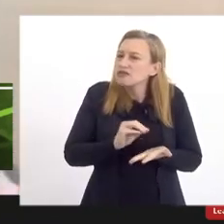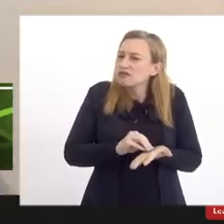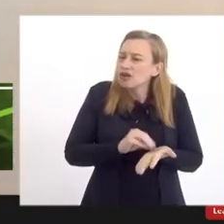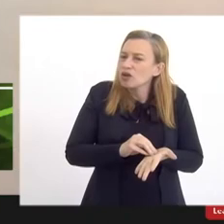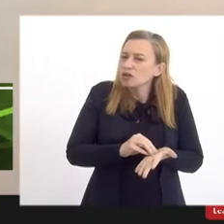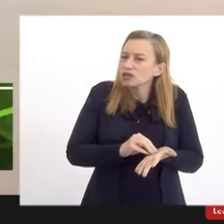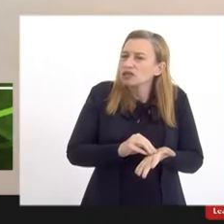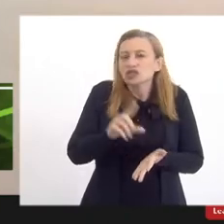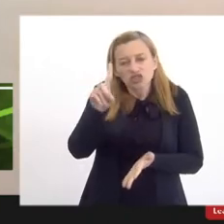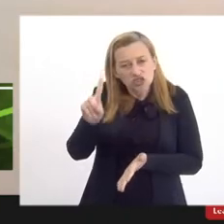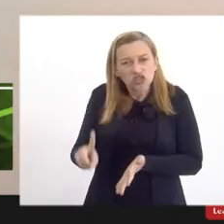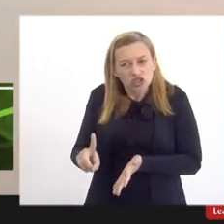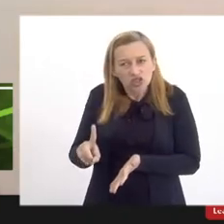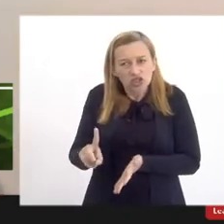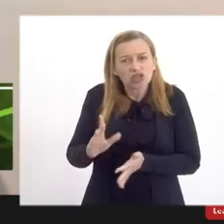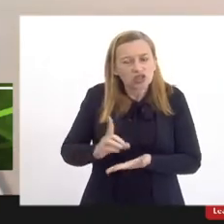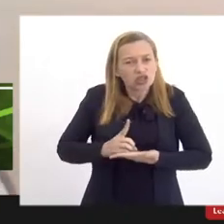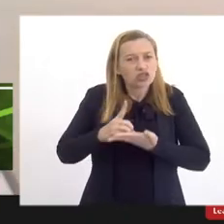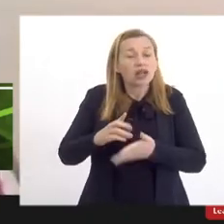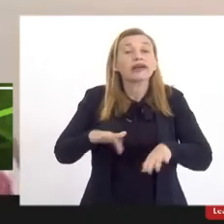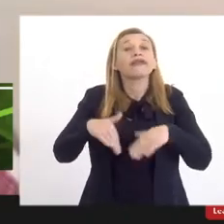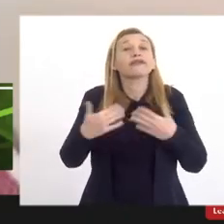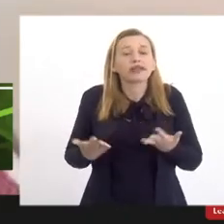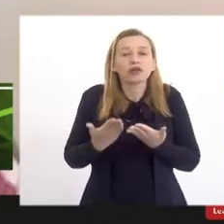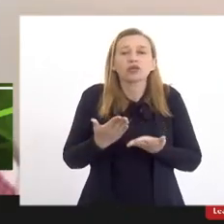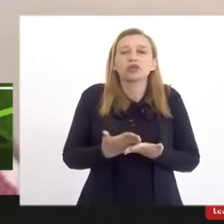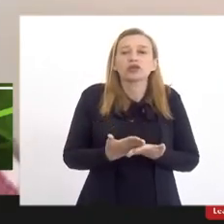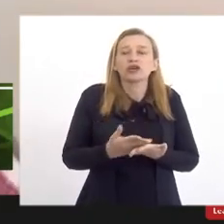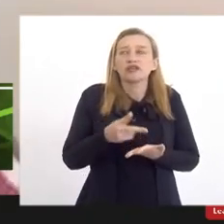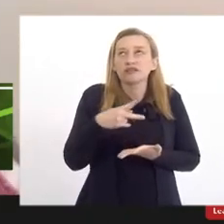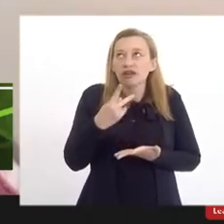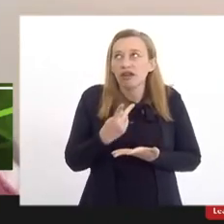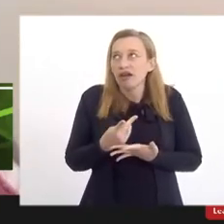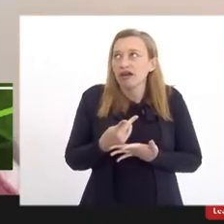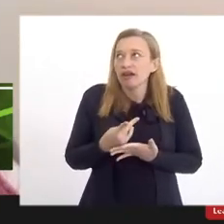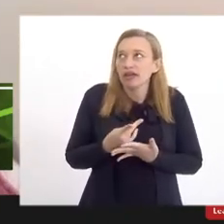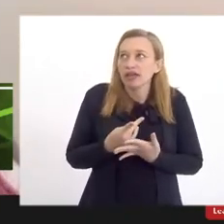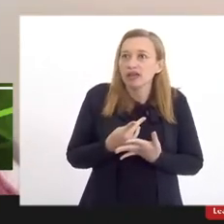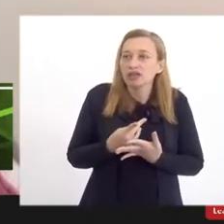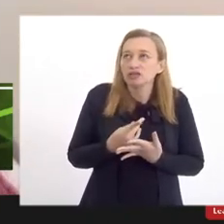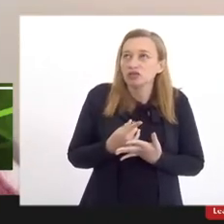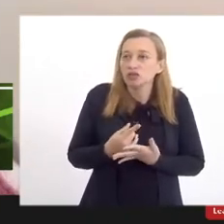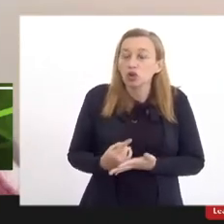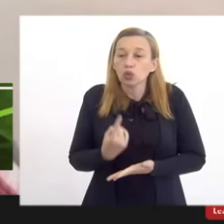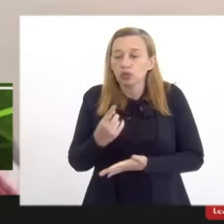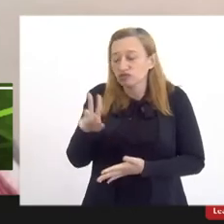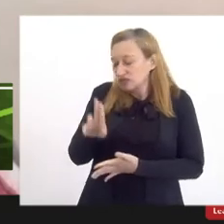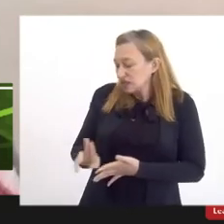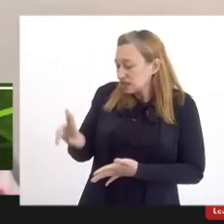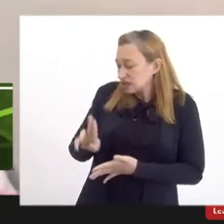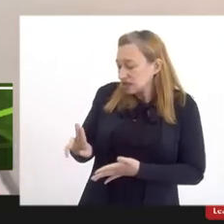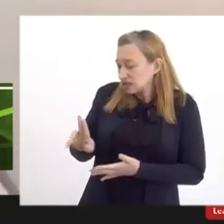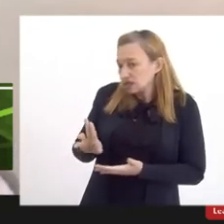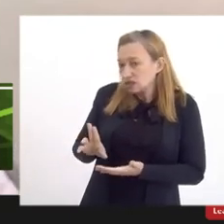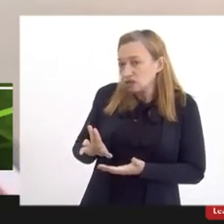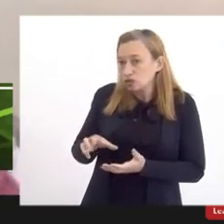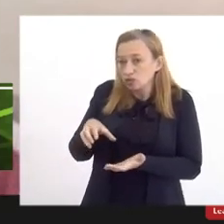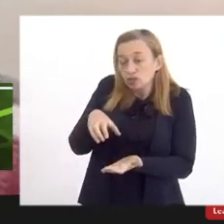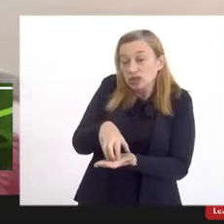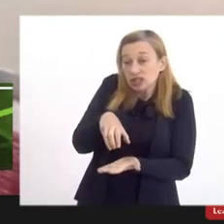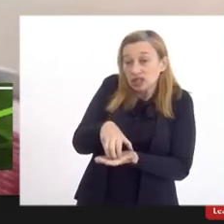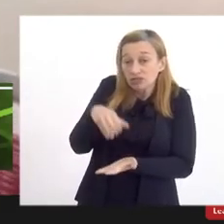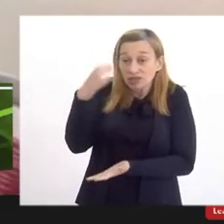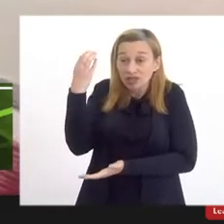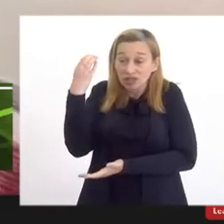garantias de direitos e dignidades. Então, falar de uma universidade, um centro científico